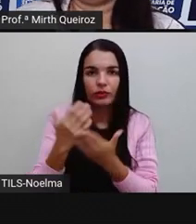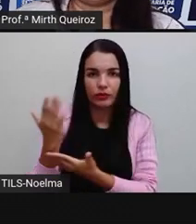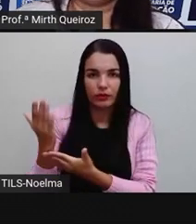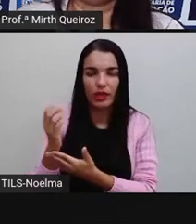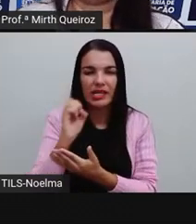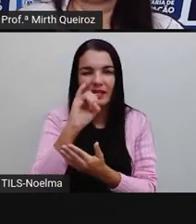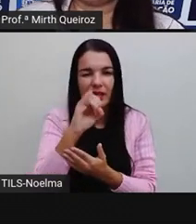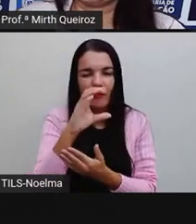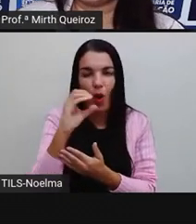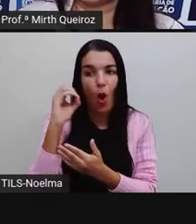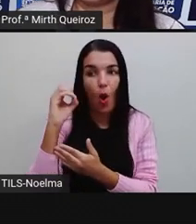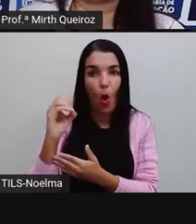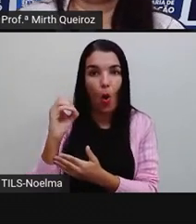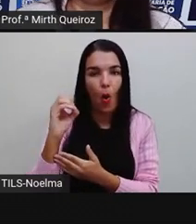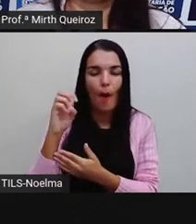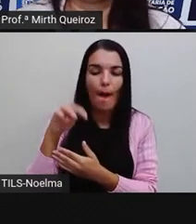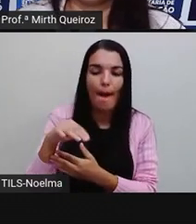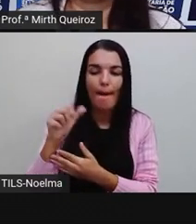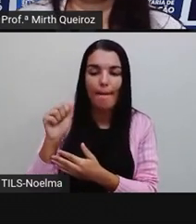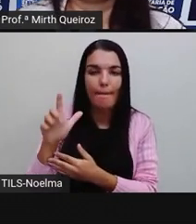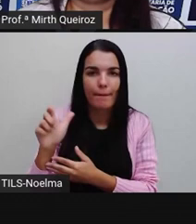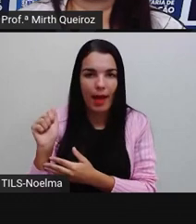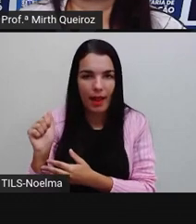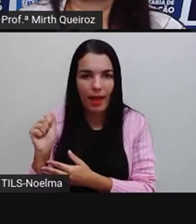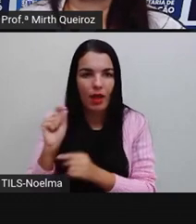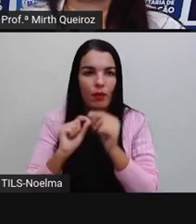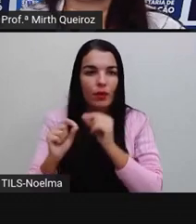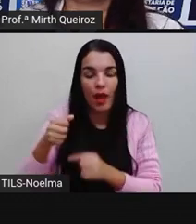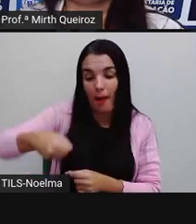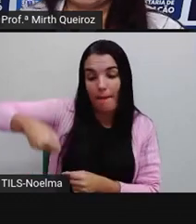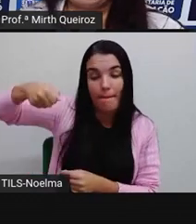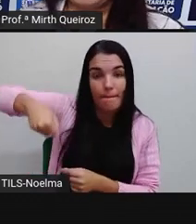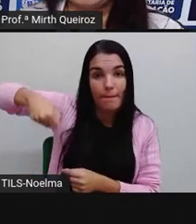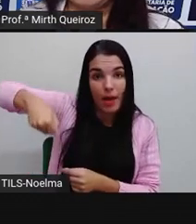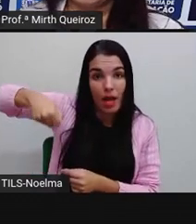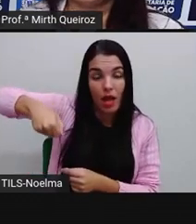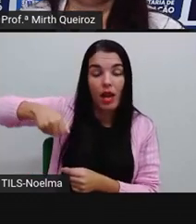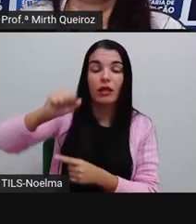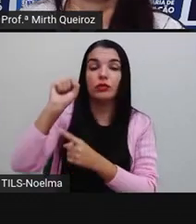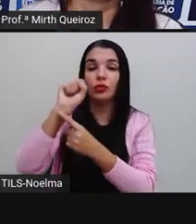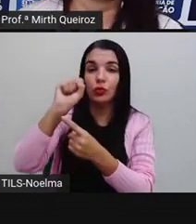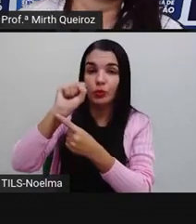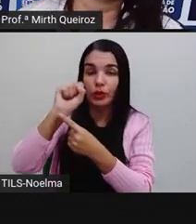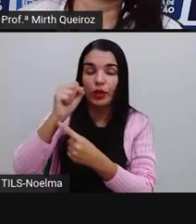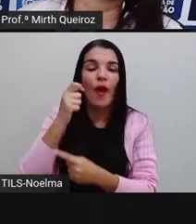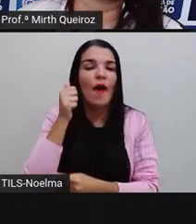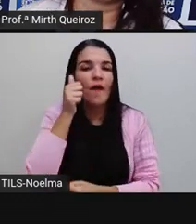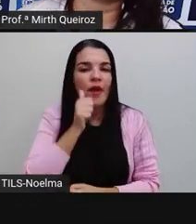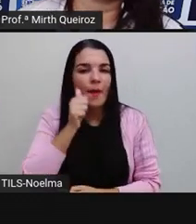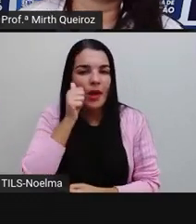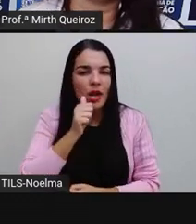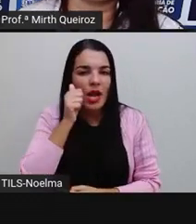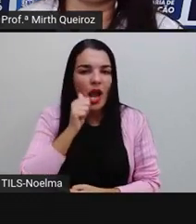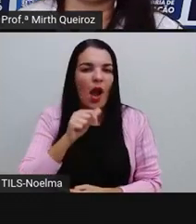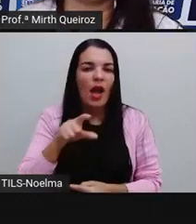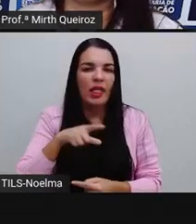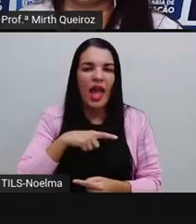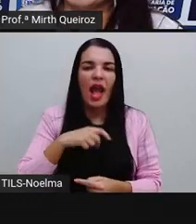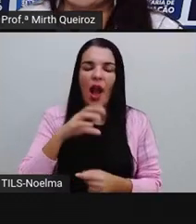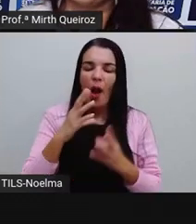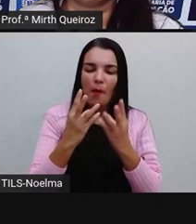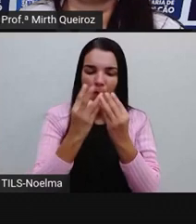o mala, aí seria masculino. Mala é um substantivo feminino e está aí no